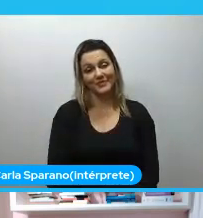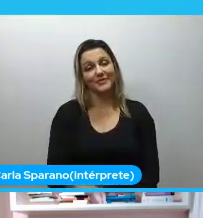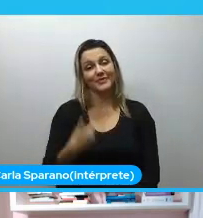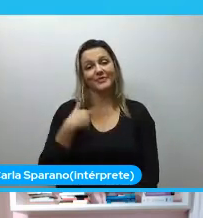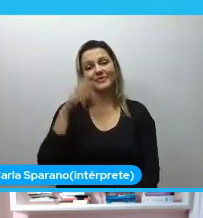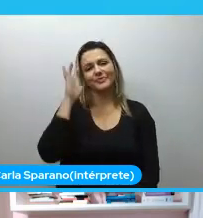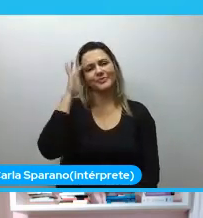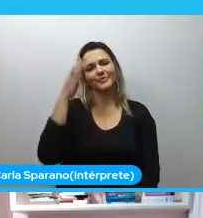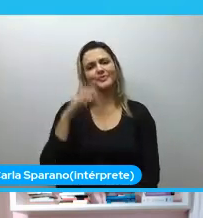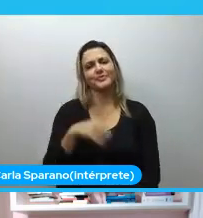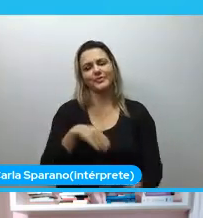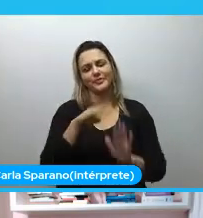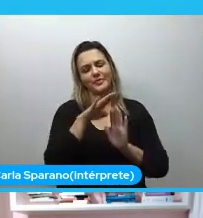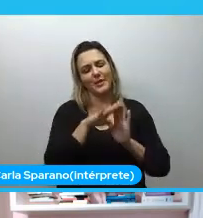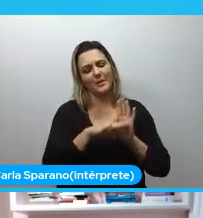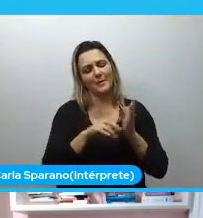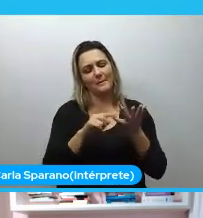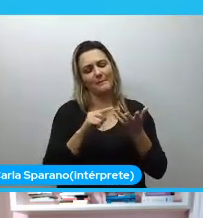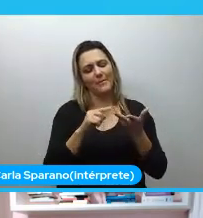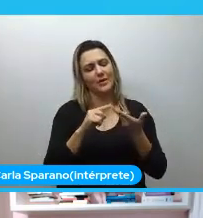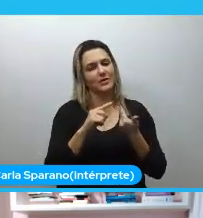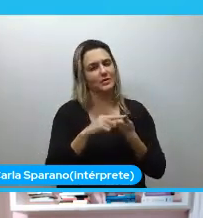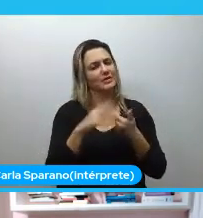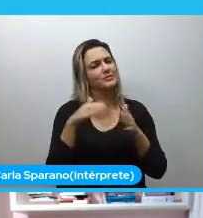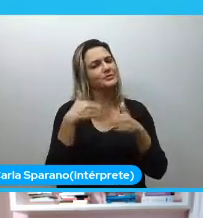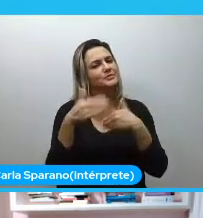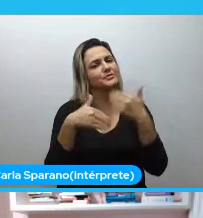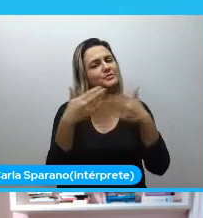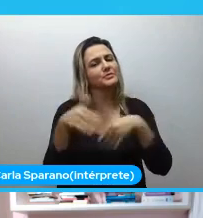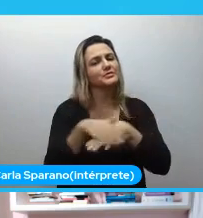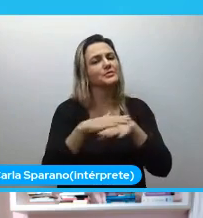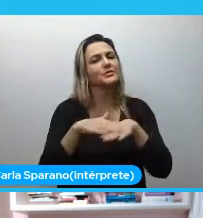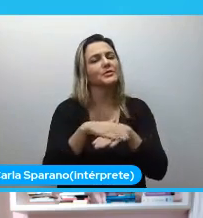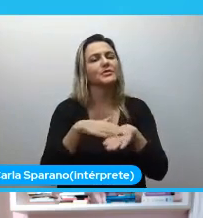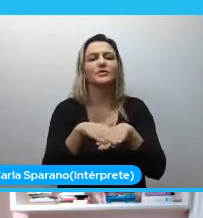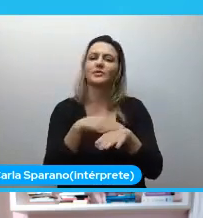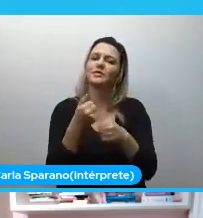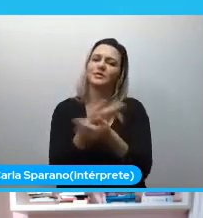alguns pontos e meio que desenvolvendo com vocês e meio que conversando